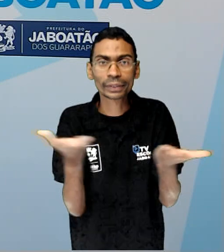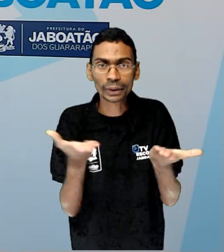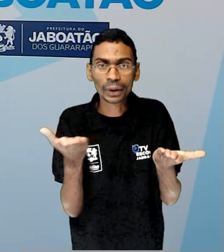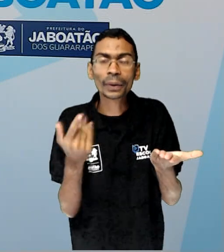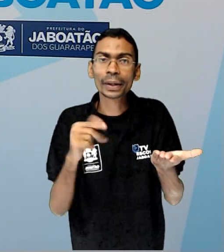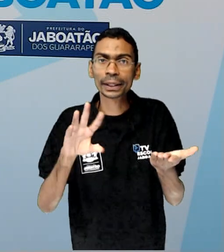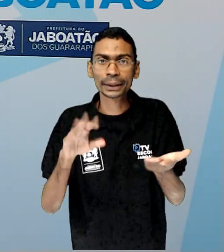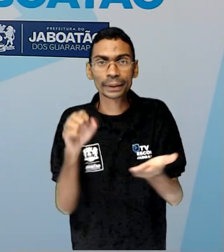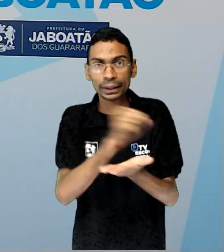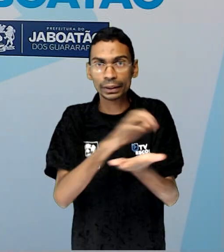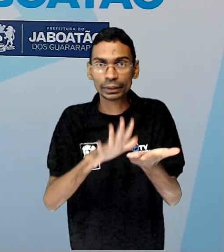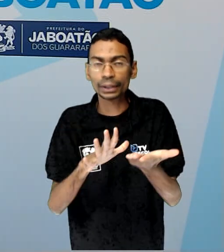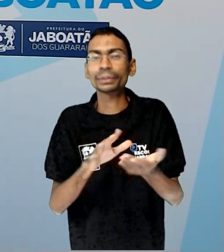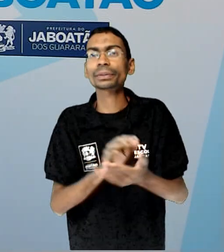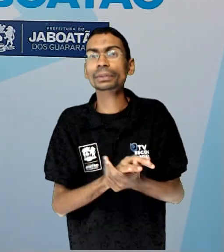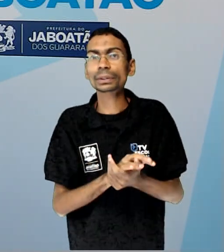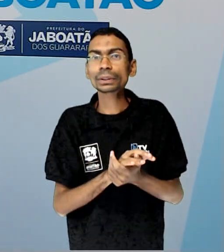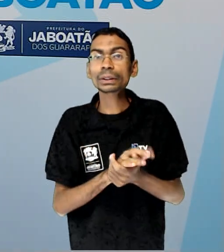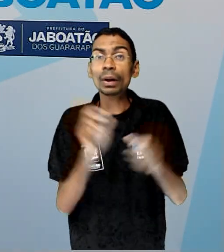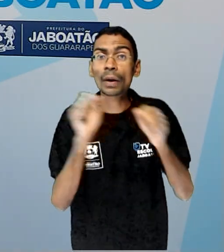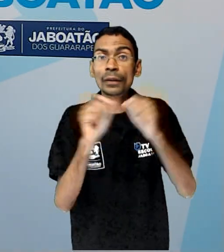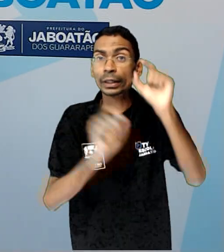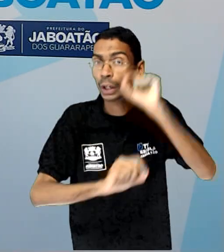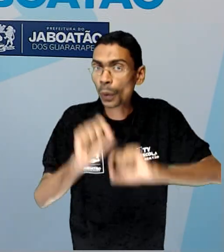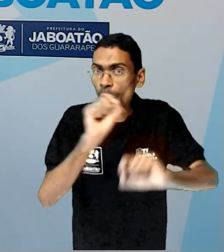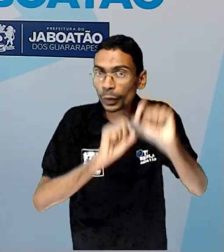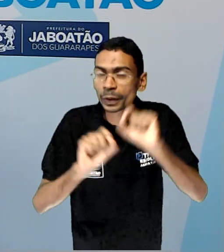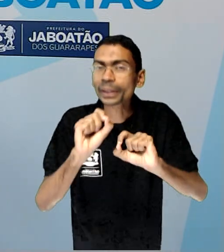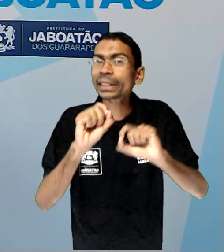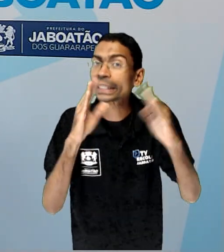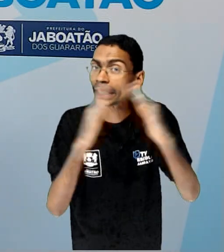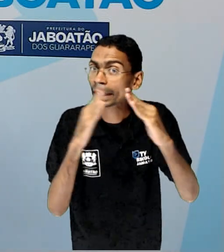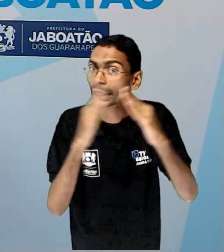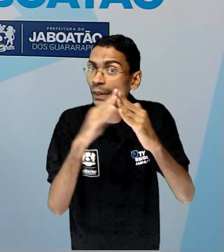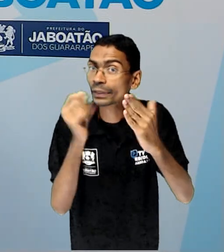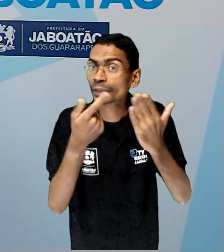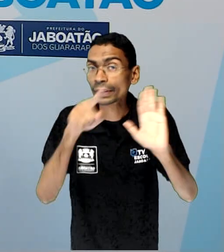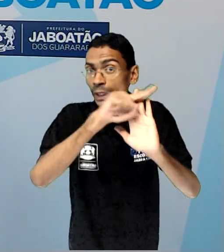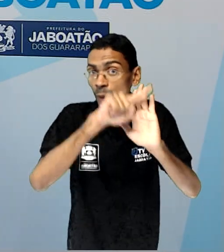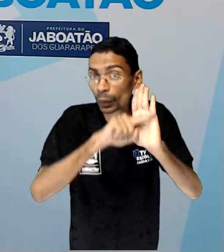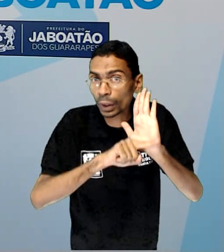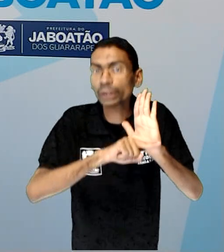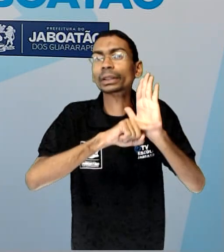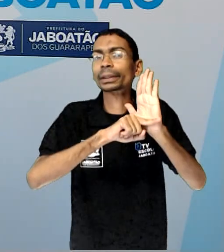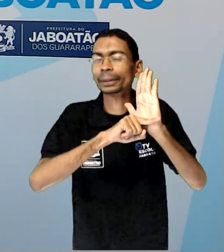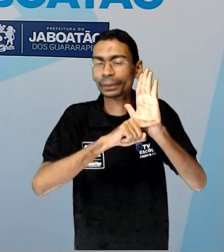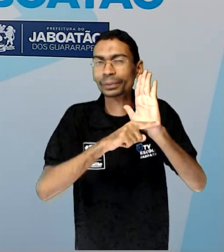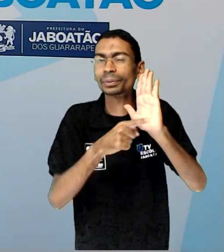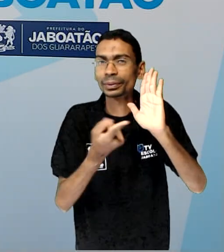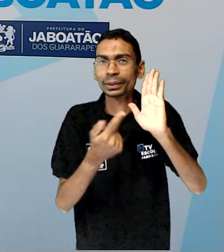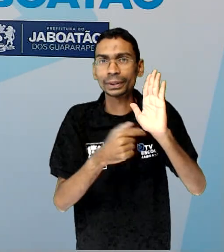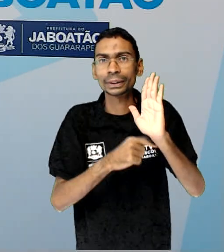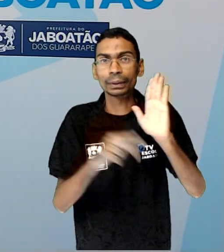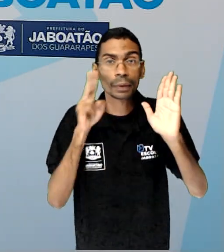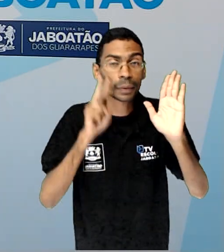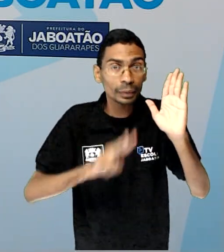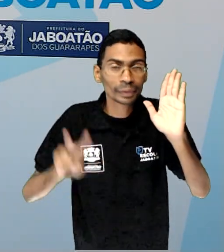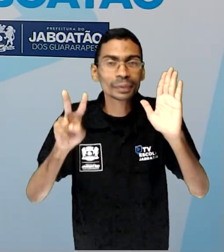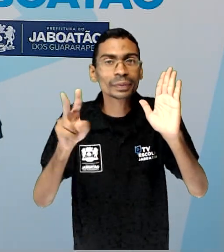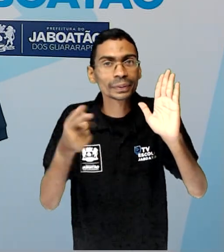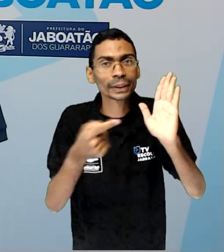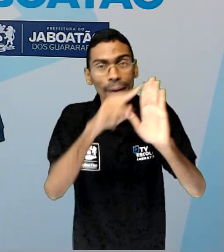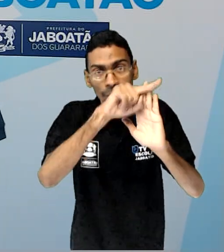Vamos lá? Agora é a sua vez. Você vai fazer o seguinte. Faça uma lista... Presta atenção. Faça uma lista